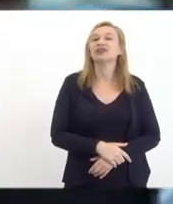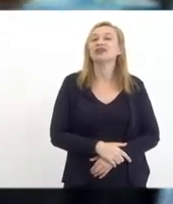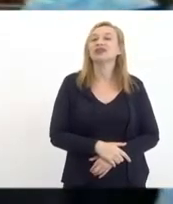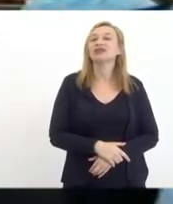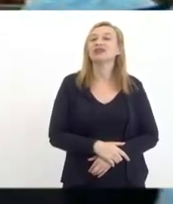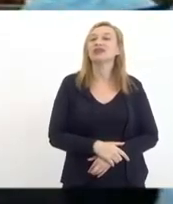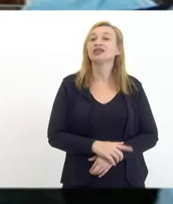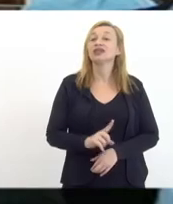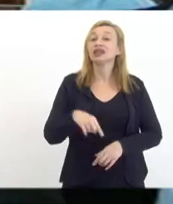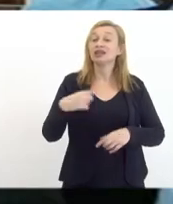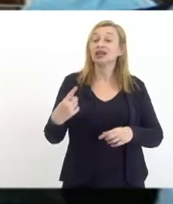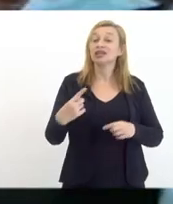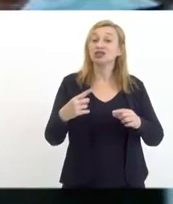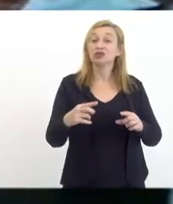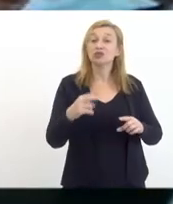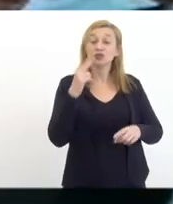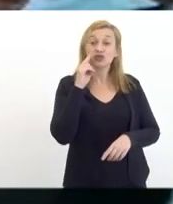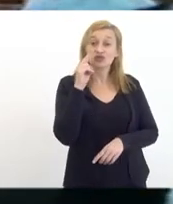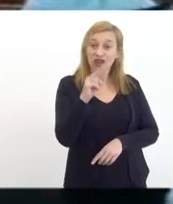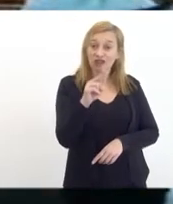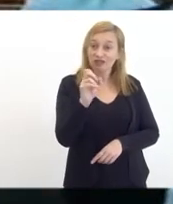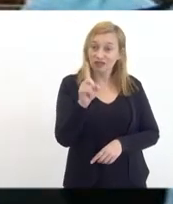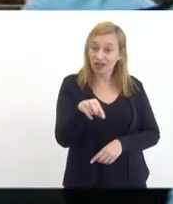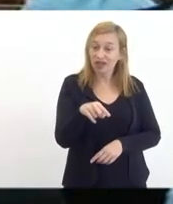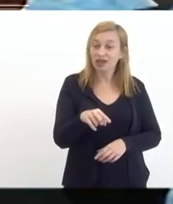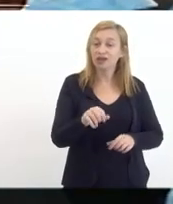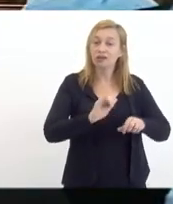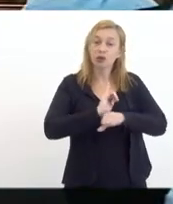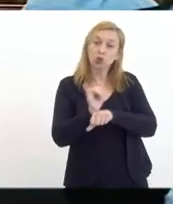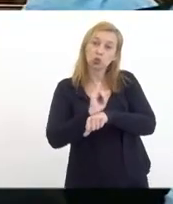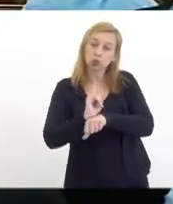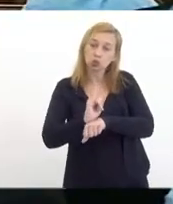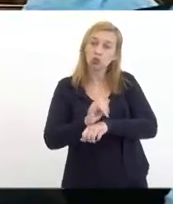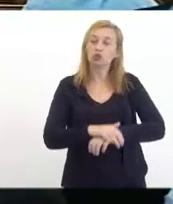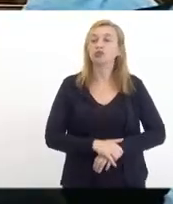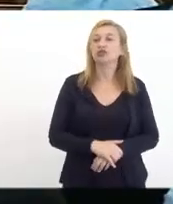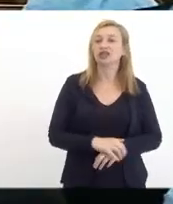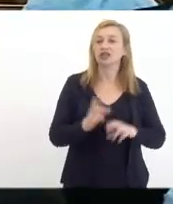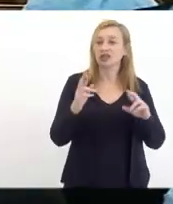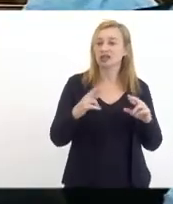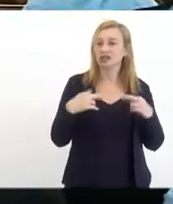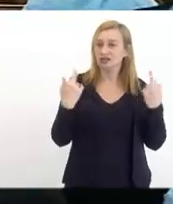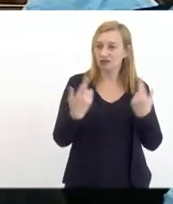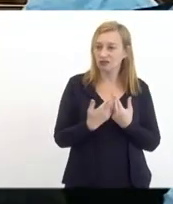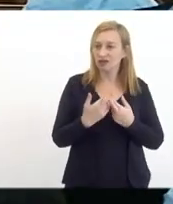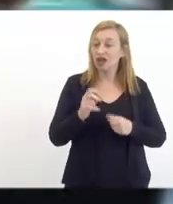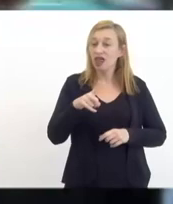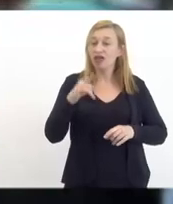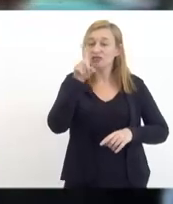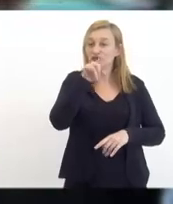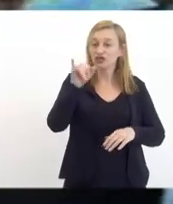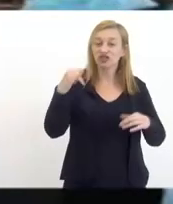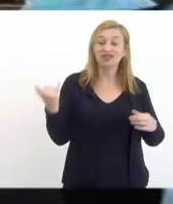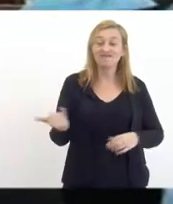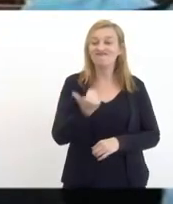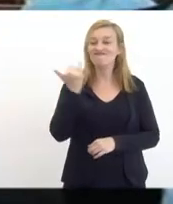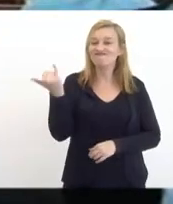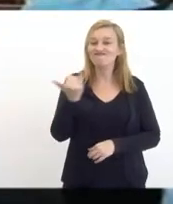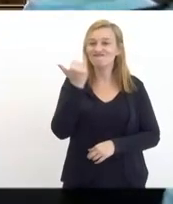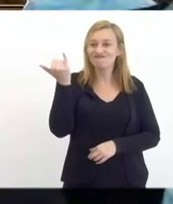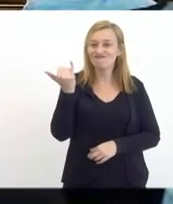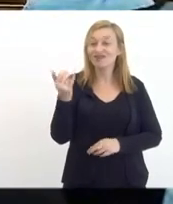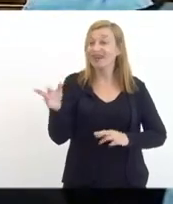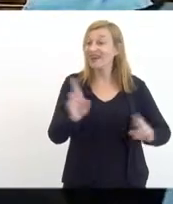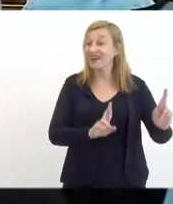aqueles que estão assistindo pelo youtube esse evento é um dia muito importante é um dia que está